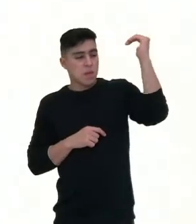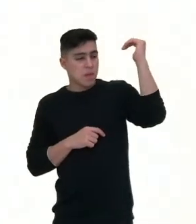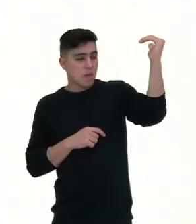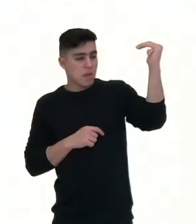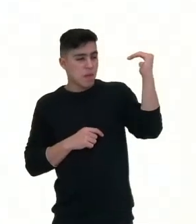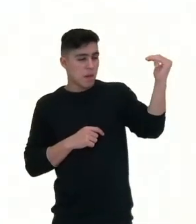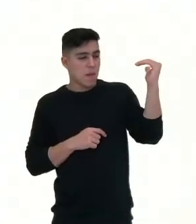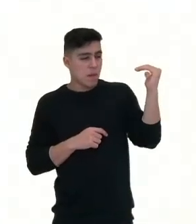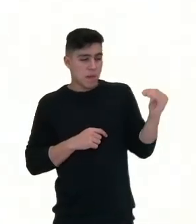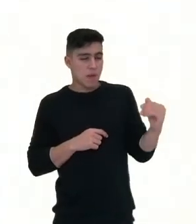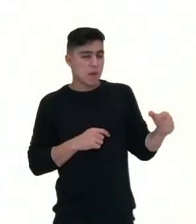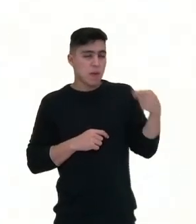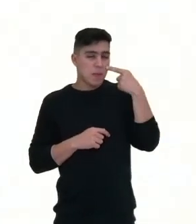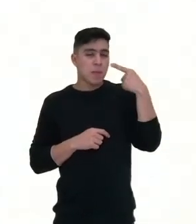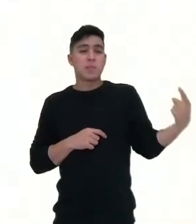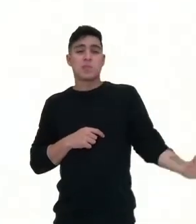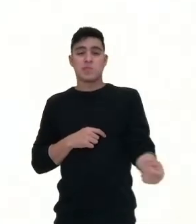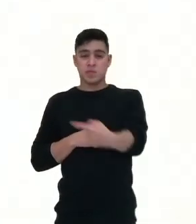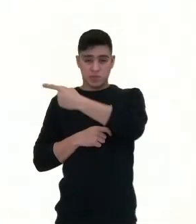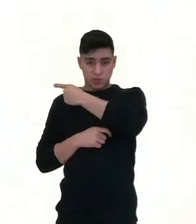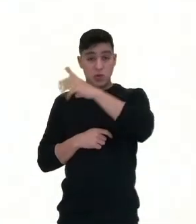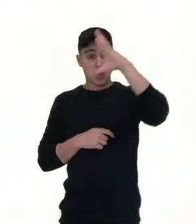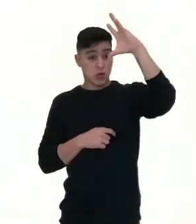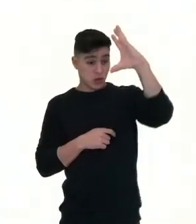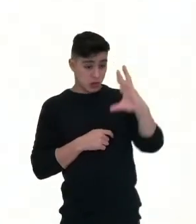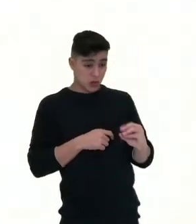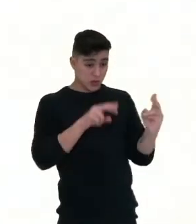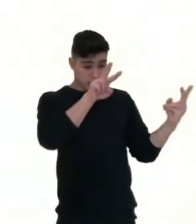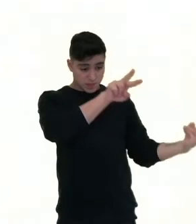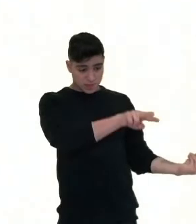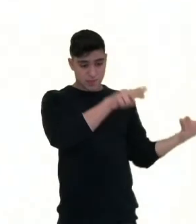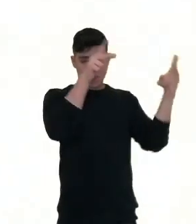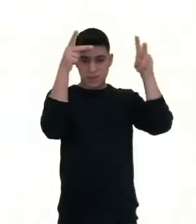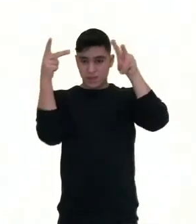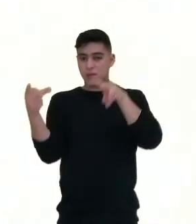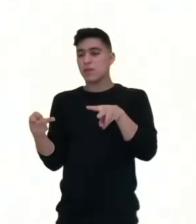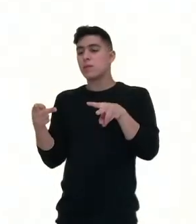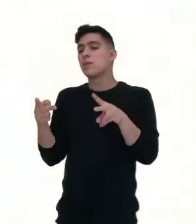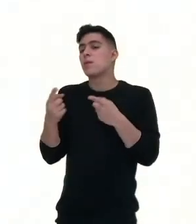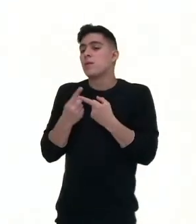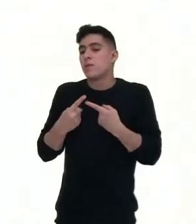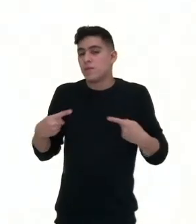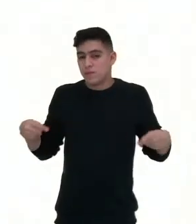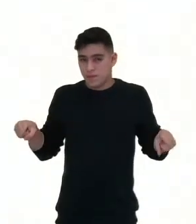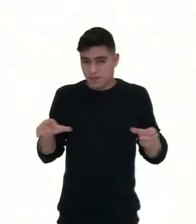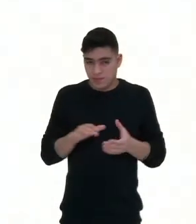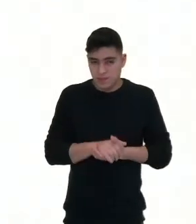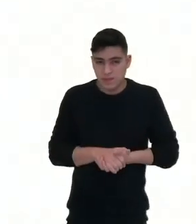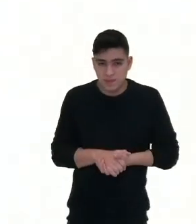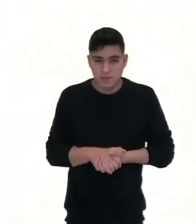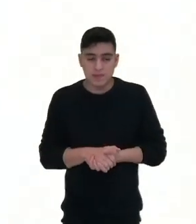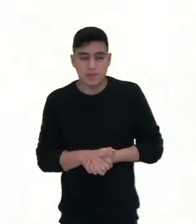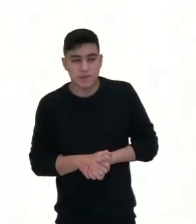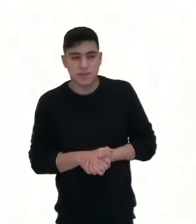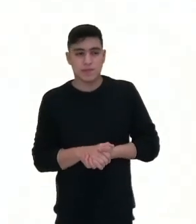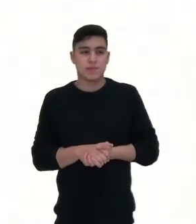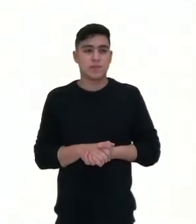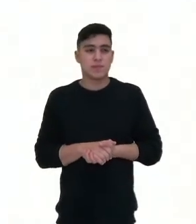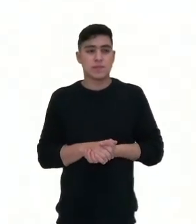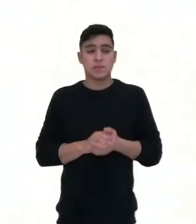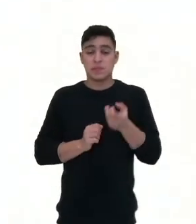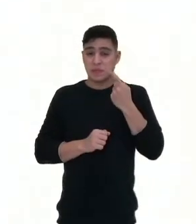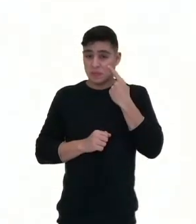Não Digas Nada, Luzes, Morte e Vida Severina, Rosa de Hiroshima, Canção Amiga, também do Drummond,